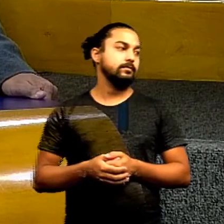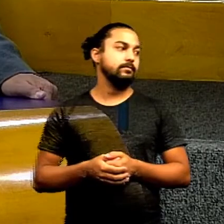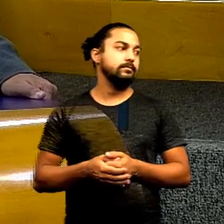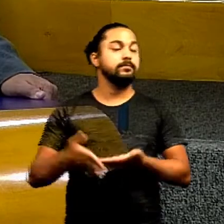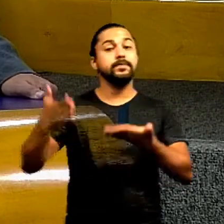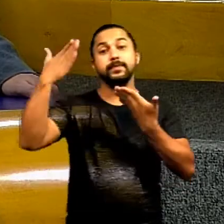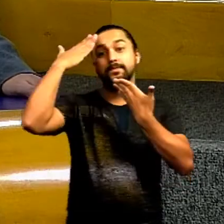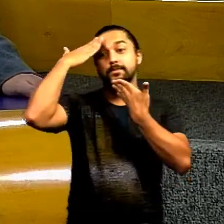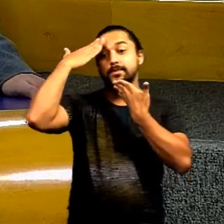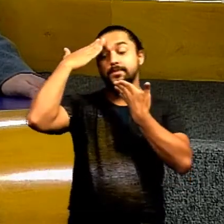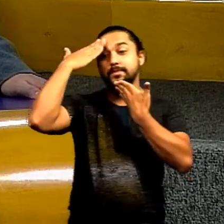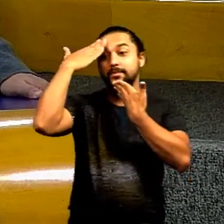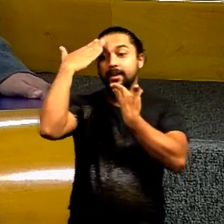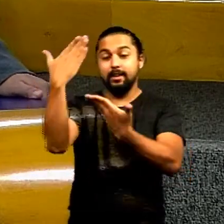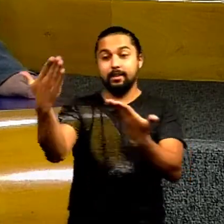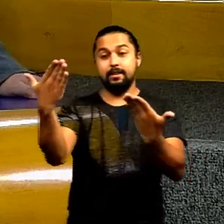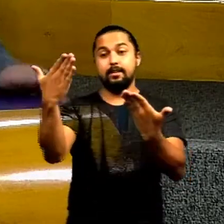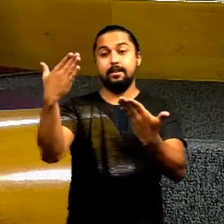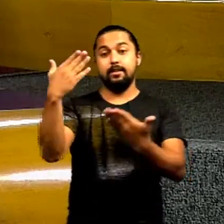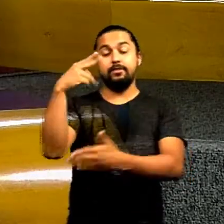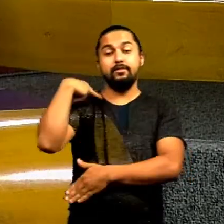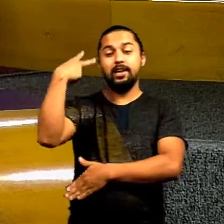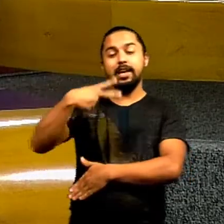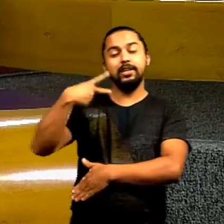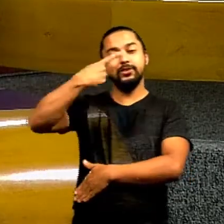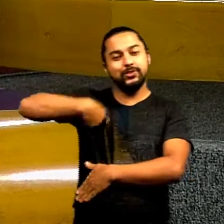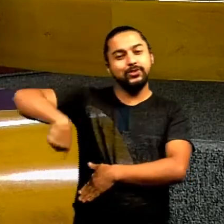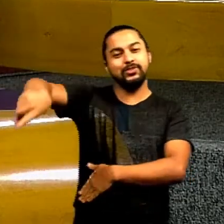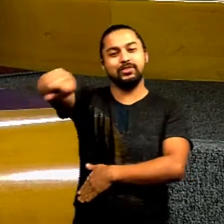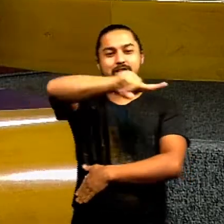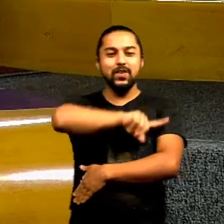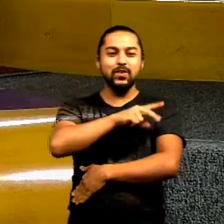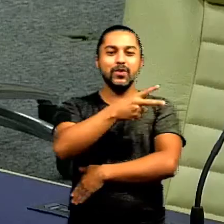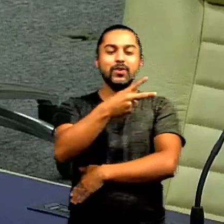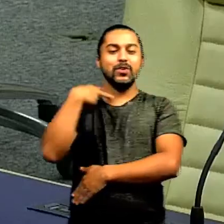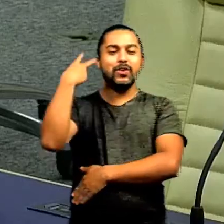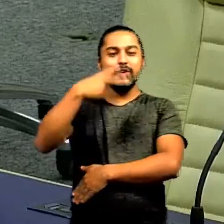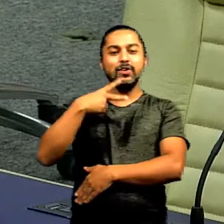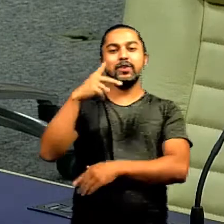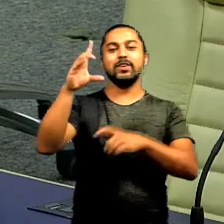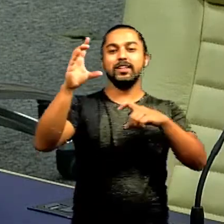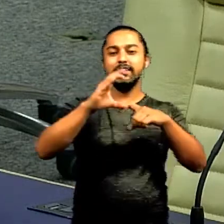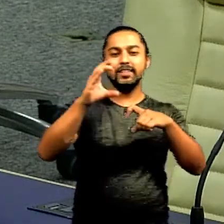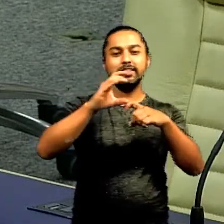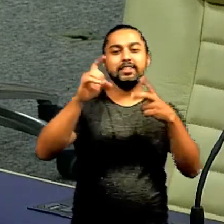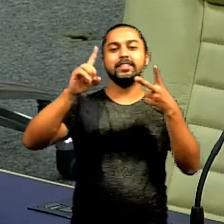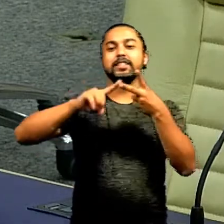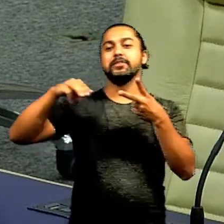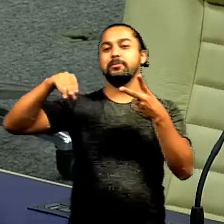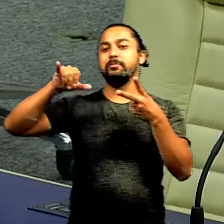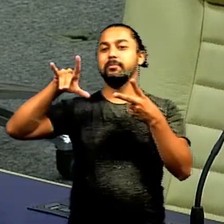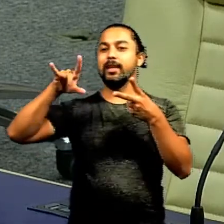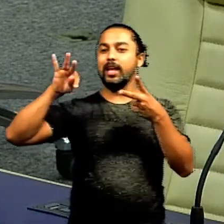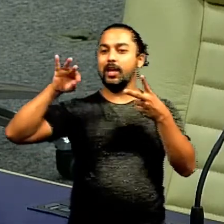obrigado obrigado vereador Zander obrigado a todos os nossos pares doutora Cristina vereador Milton